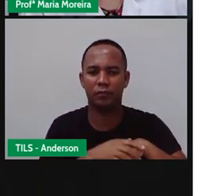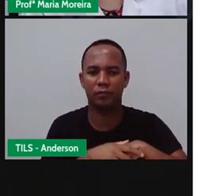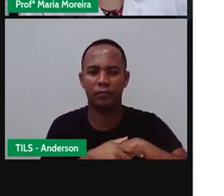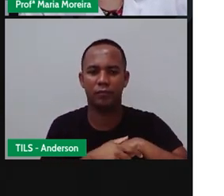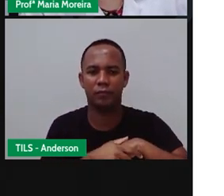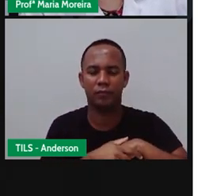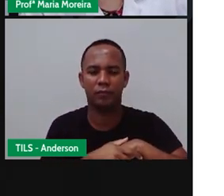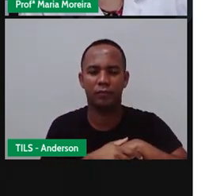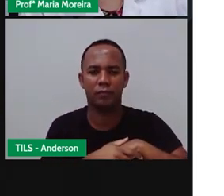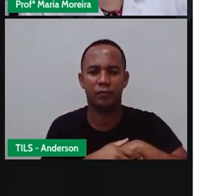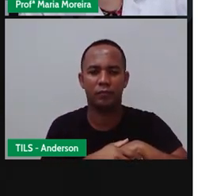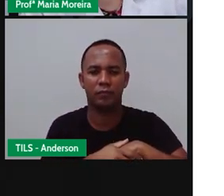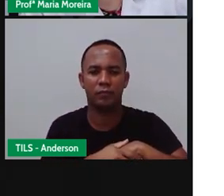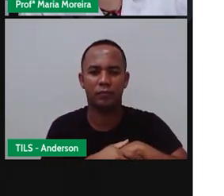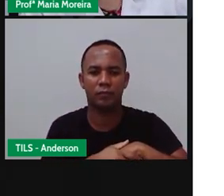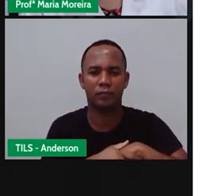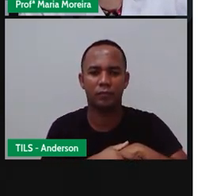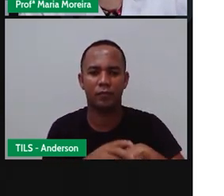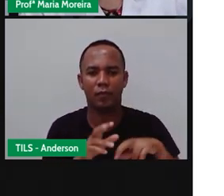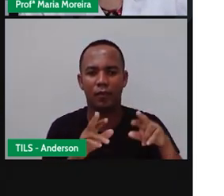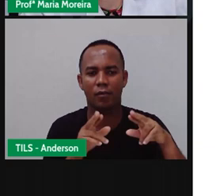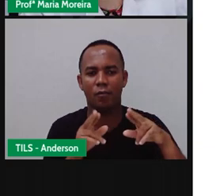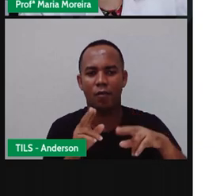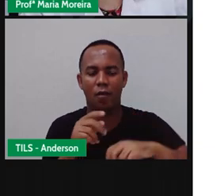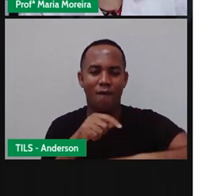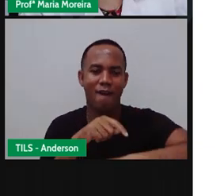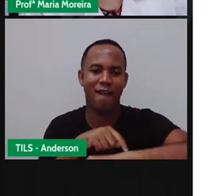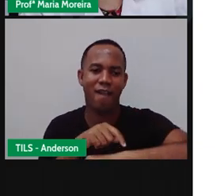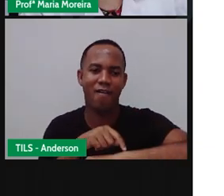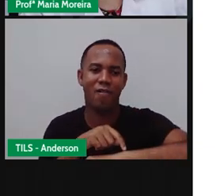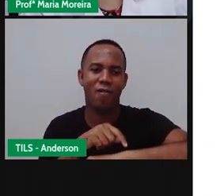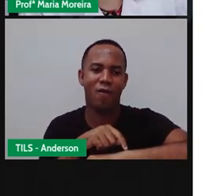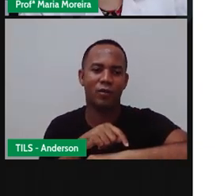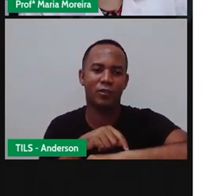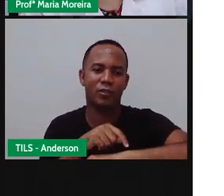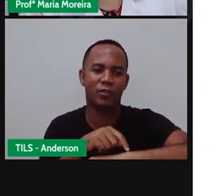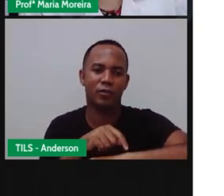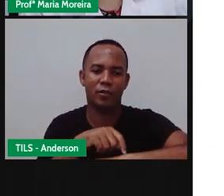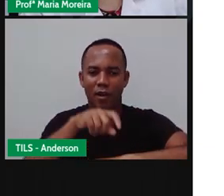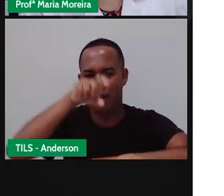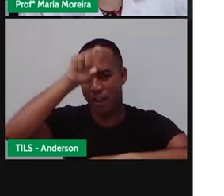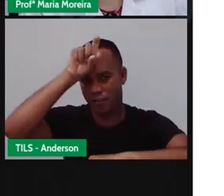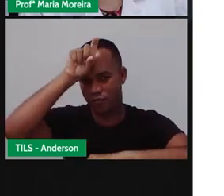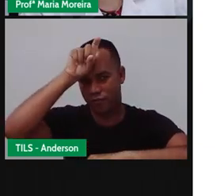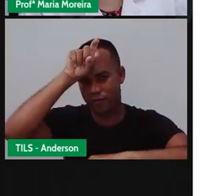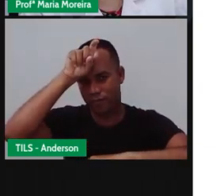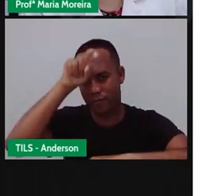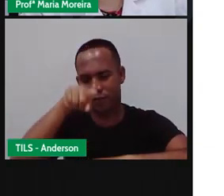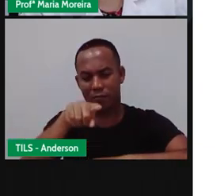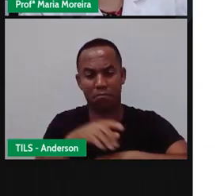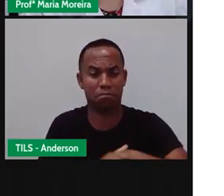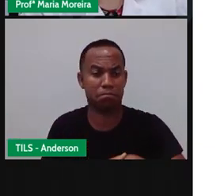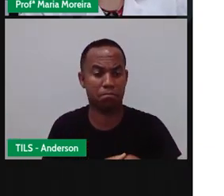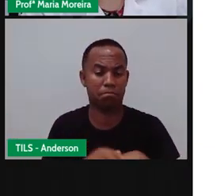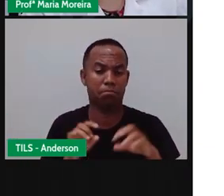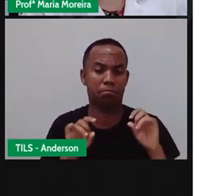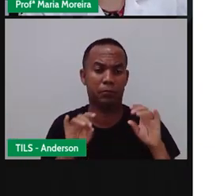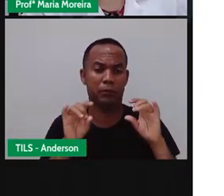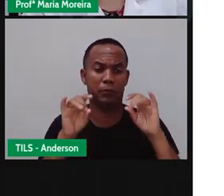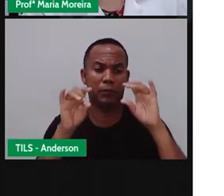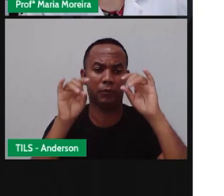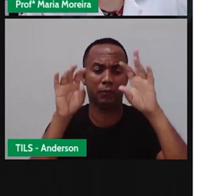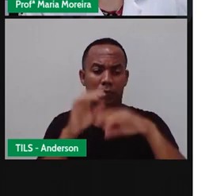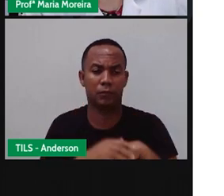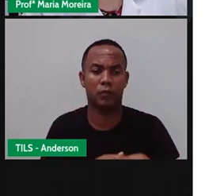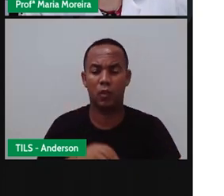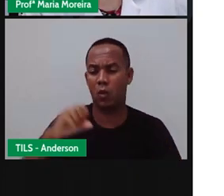seria uma espécie de relógio egípcio. Pra você ver os egípcios, mais uma vez, inovando, Anderson. Que fantástico. E aí, o sol